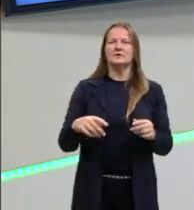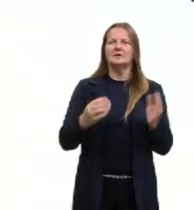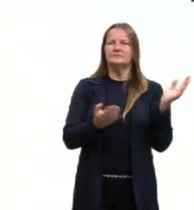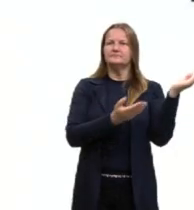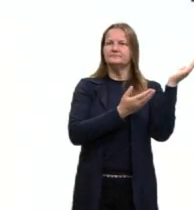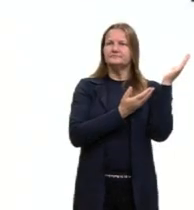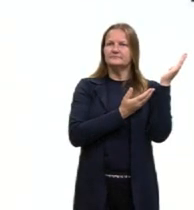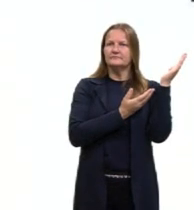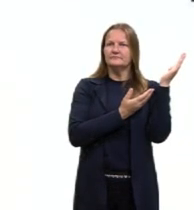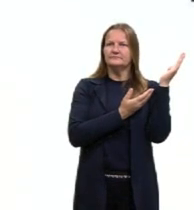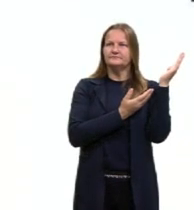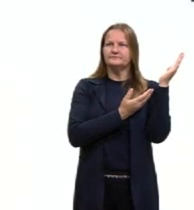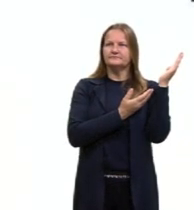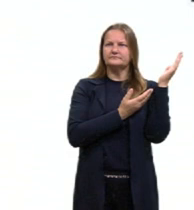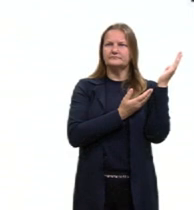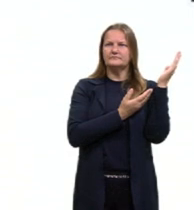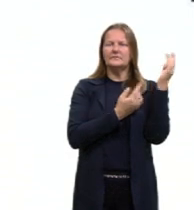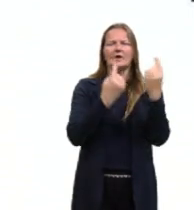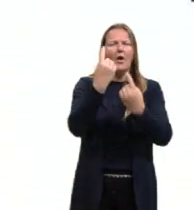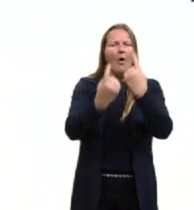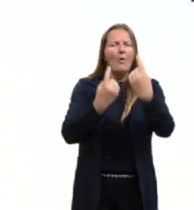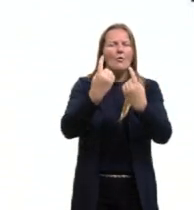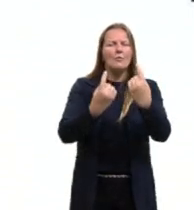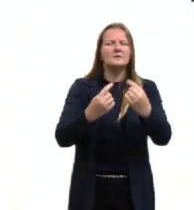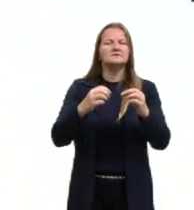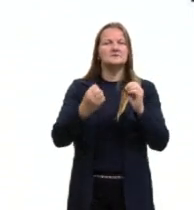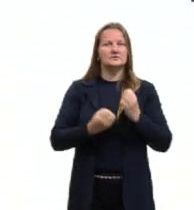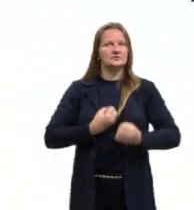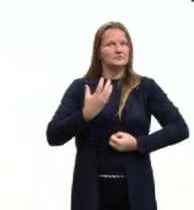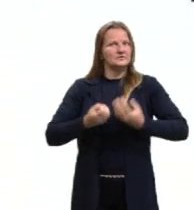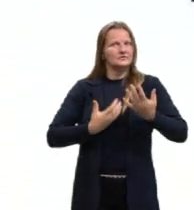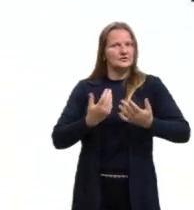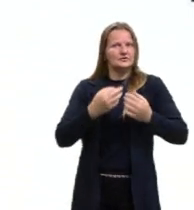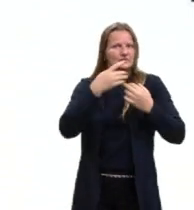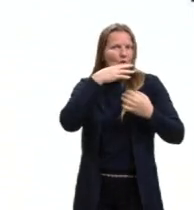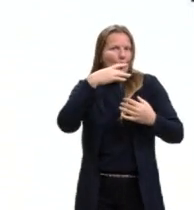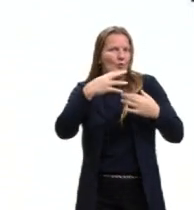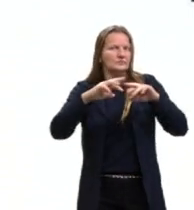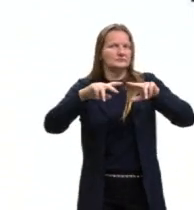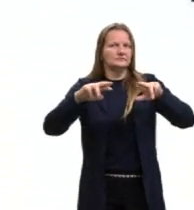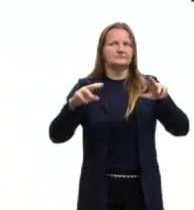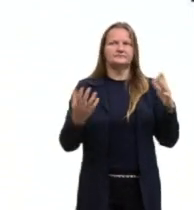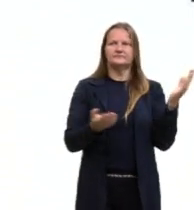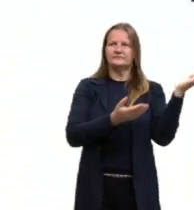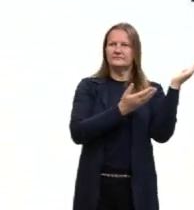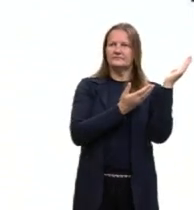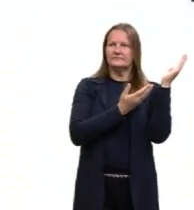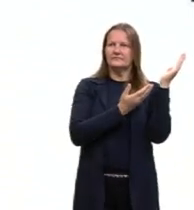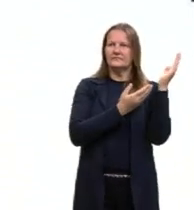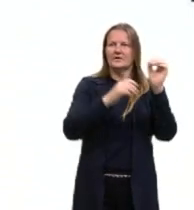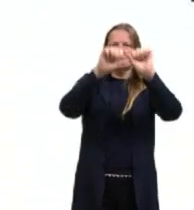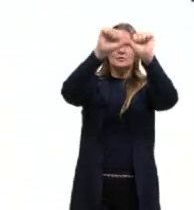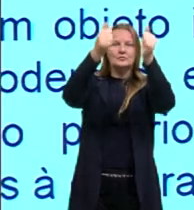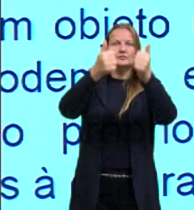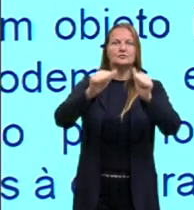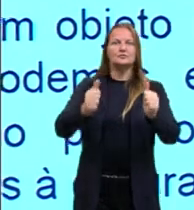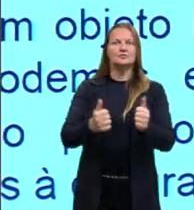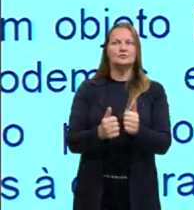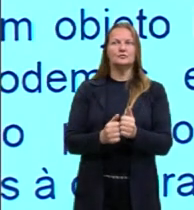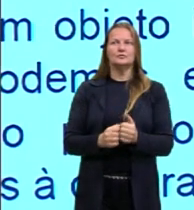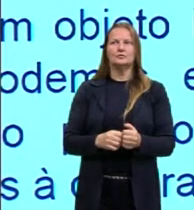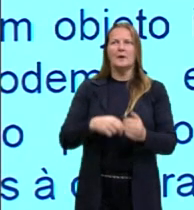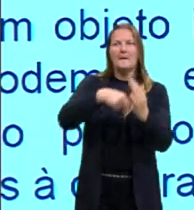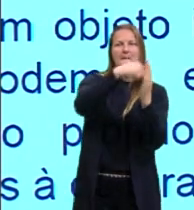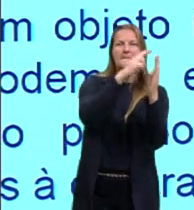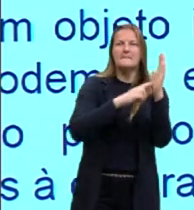já retratando, algumas destas expressões a qual eu me refiro, né? Por exemplo, a escultura, a